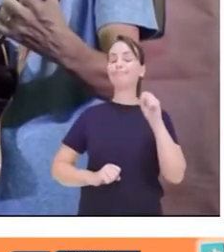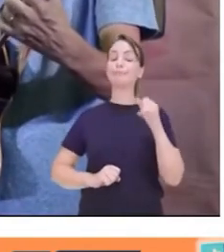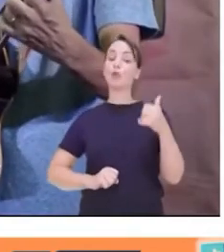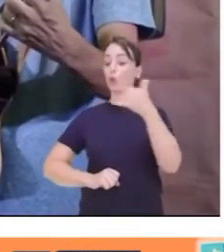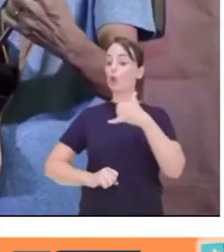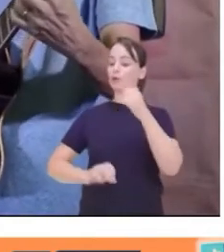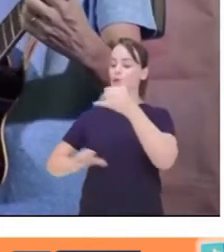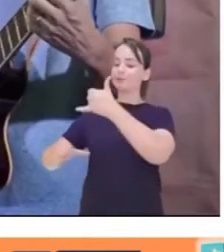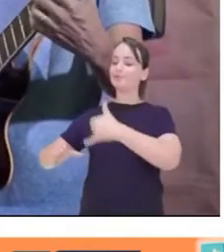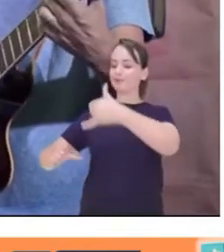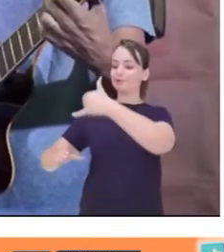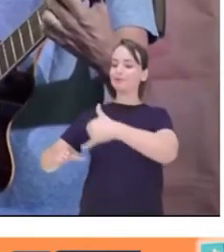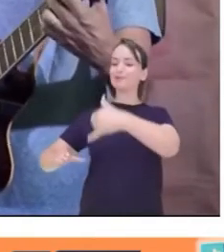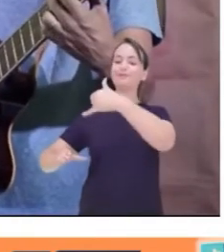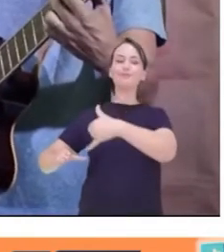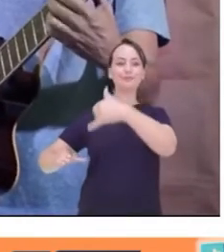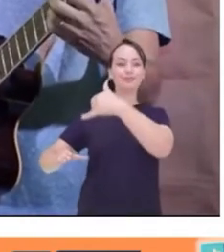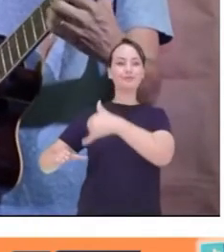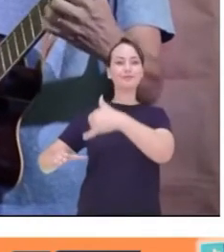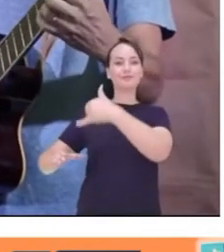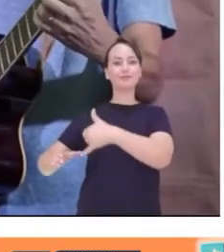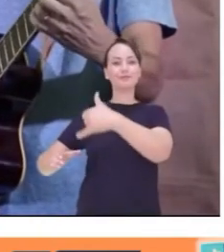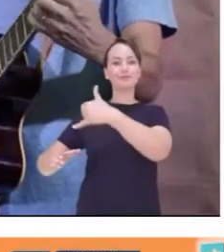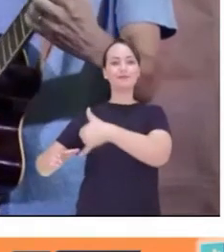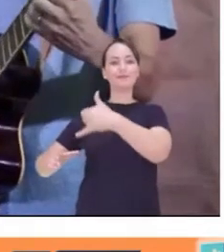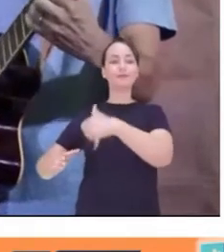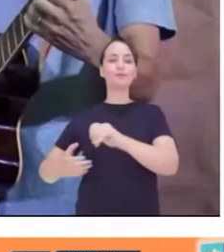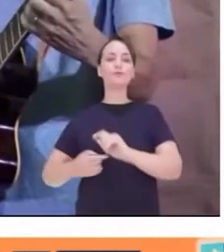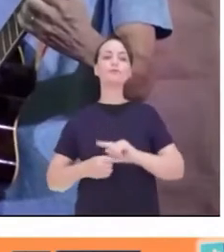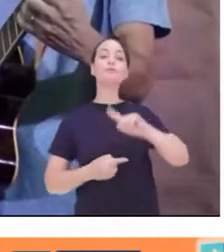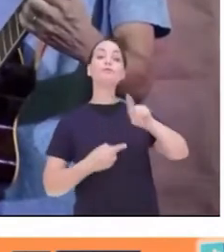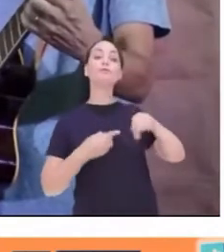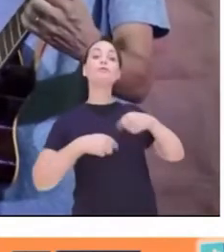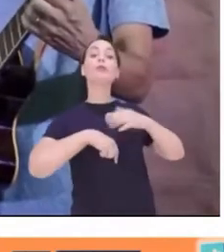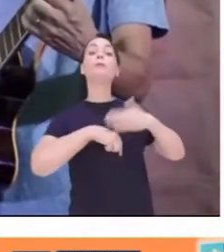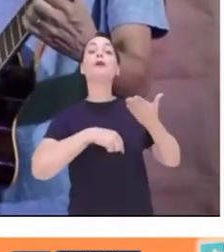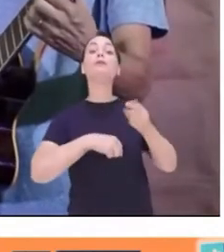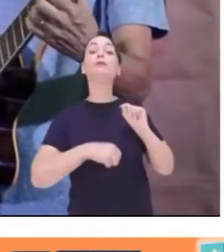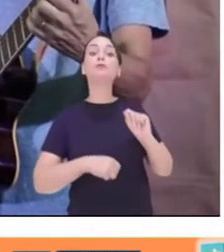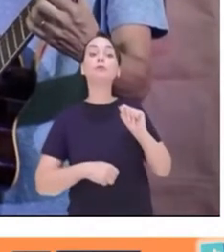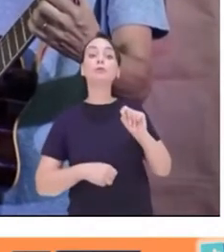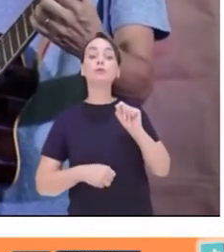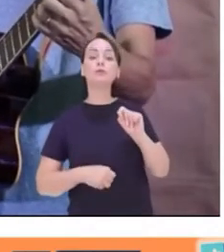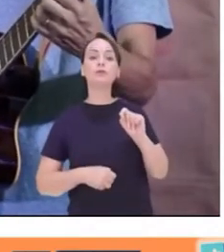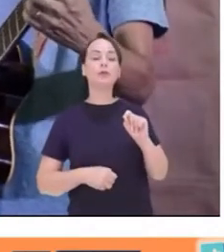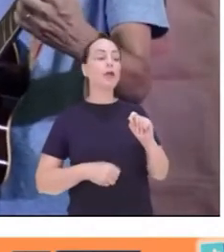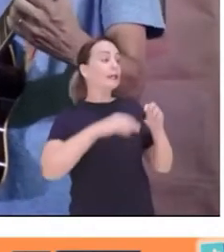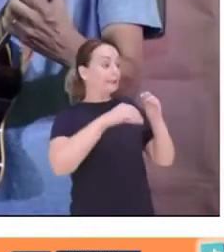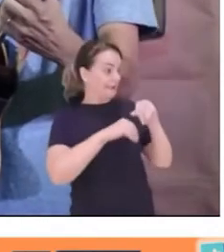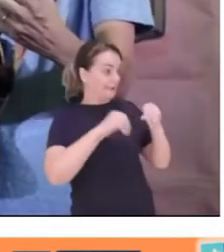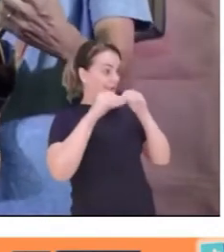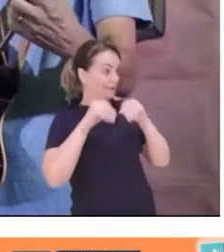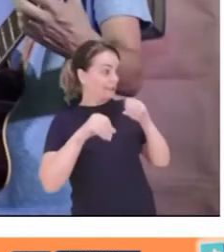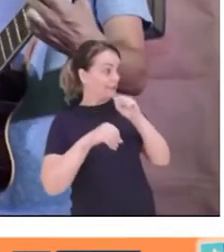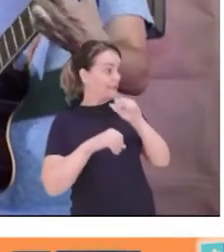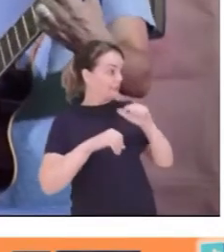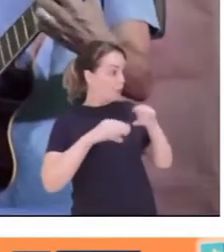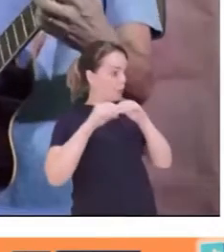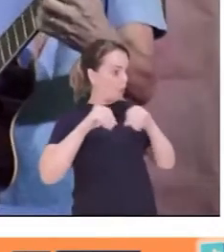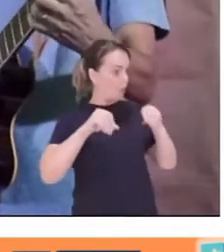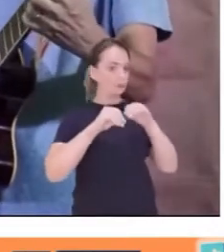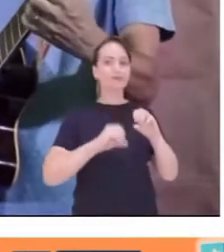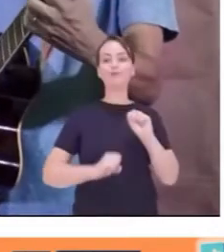Óleo. Isso mesmo. Manuel também colocou o óleo. E o que mais, hein, Celso? Ah, pode pôr, é, sal? Sim.